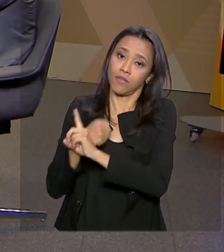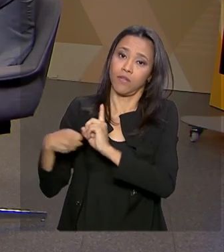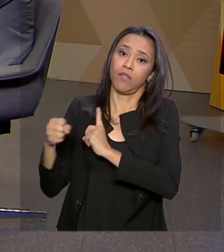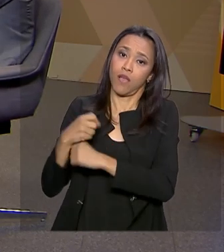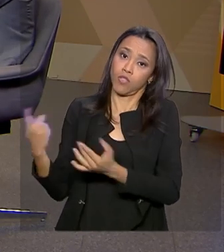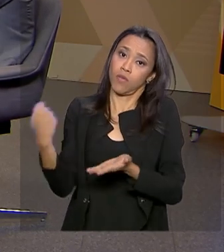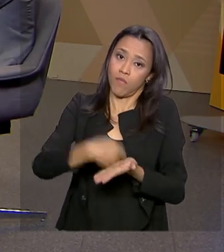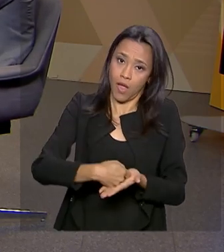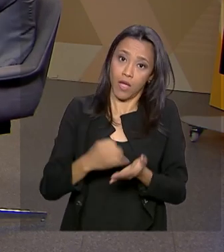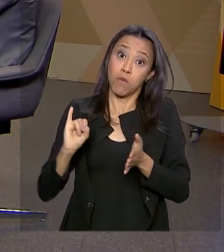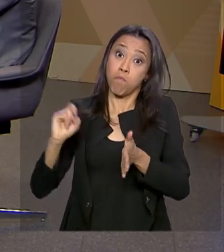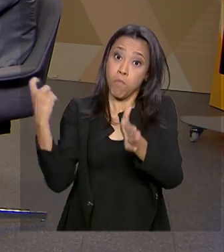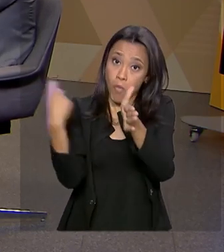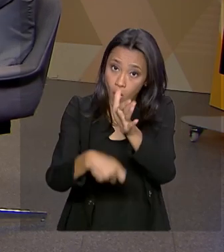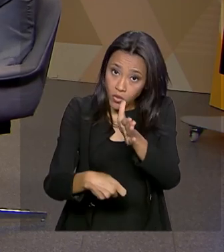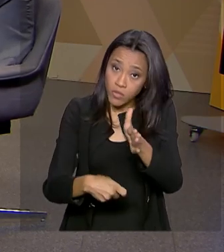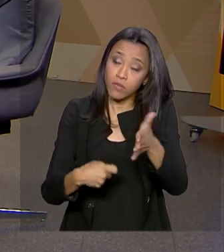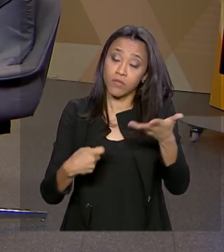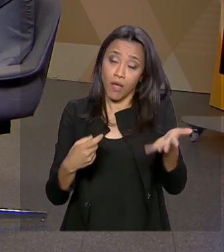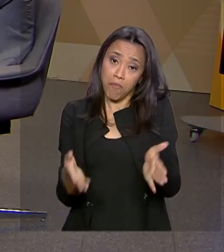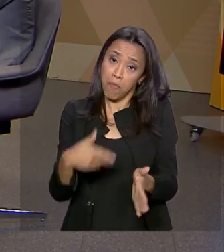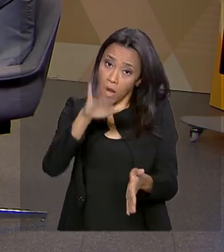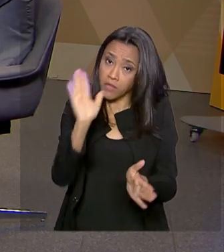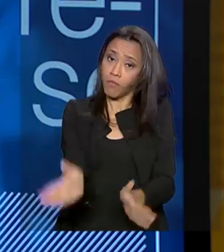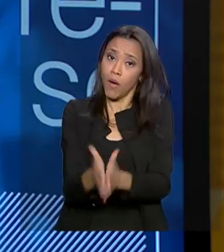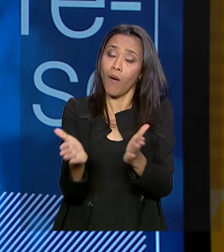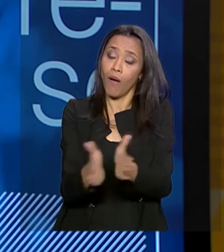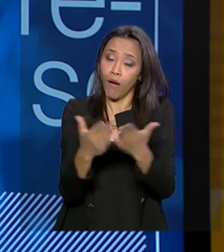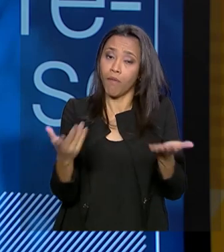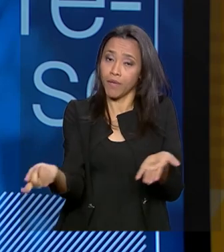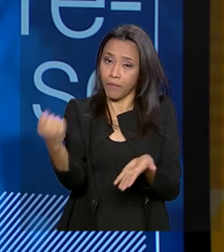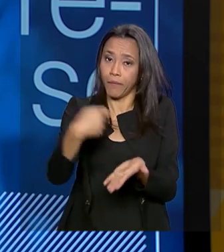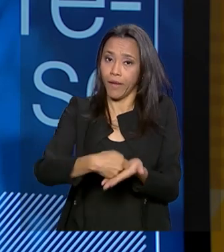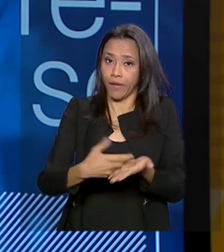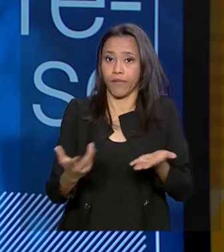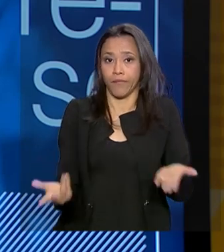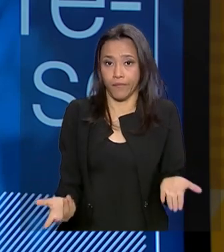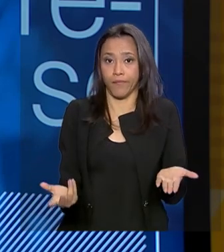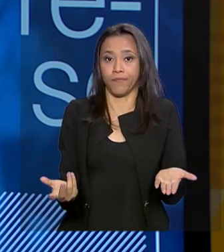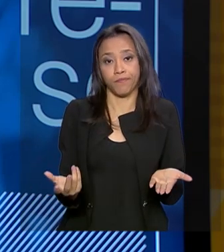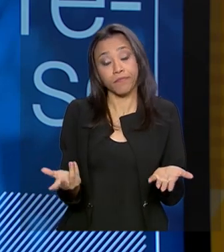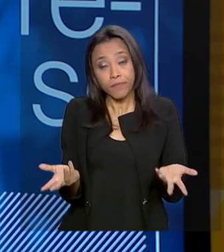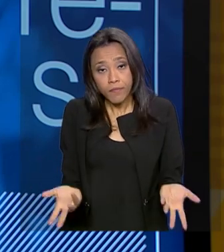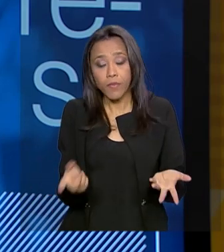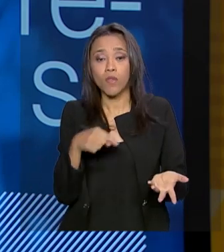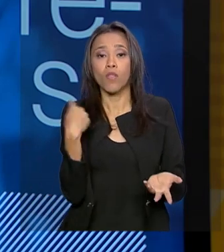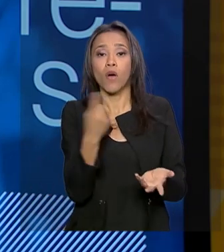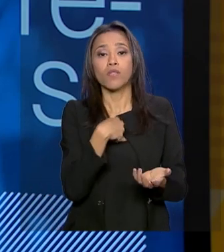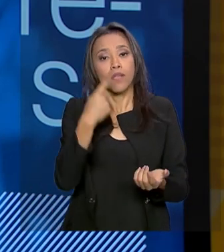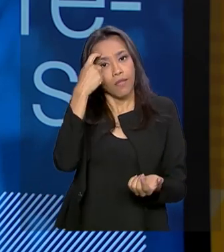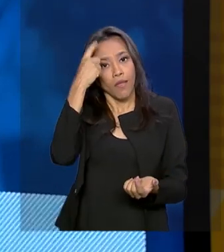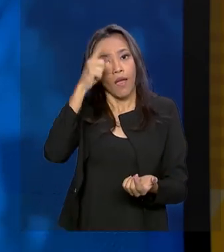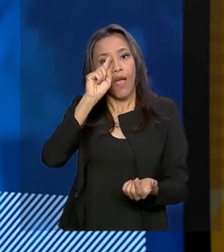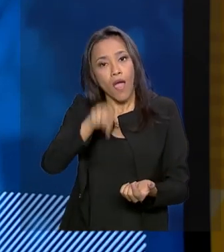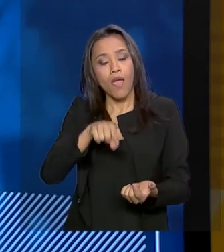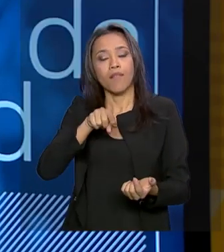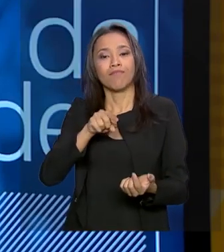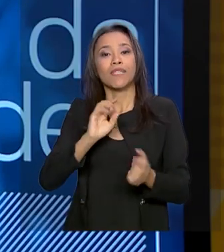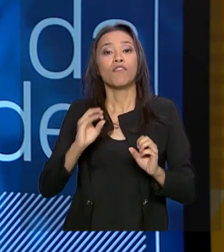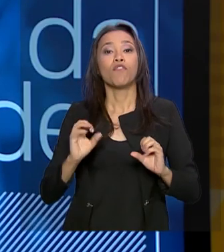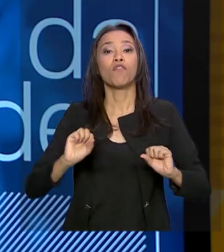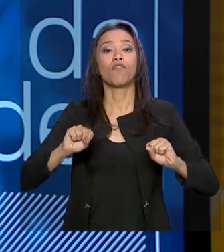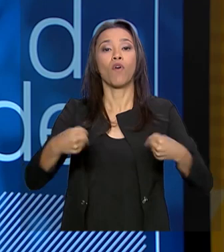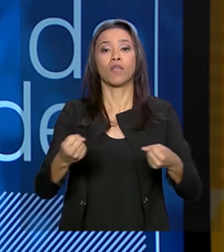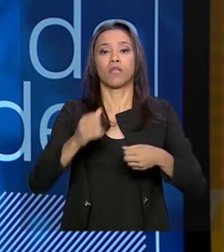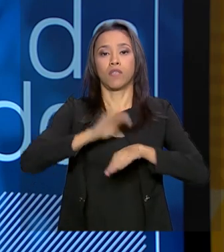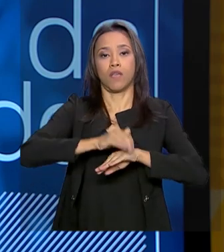E, geralmente, quem paga mais impostos são os mais pobres, por conta de termos impostos indiretos. Então, a nossa ideia é fortalecer a autonomia a partir do momento que